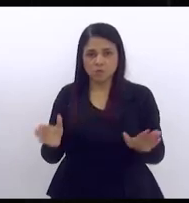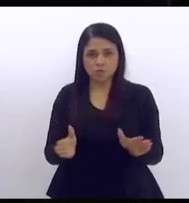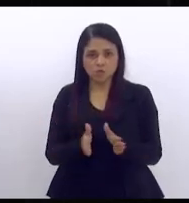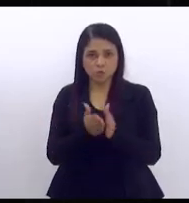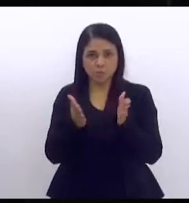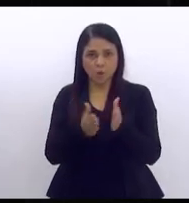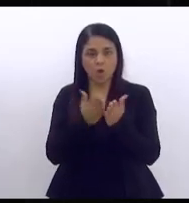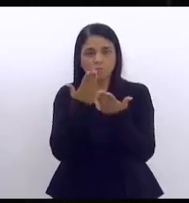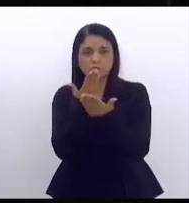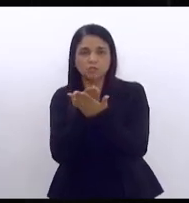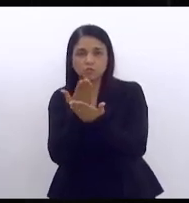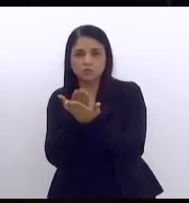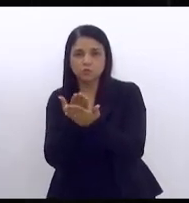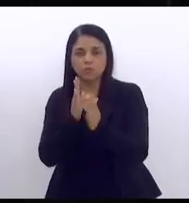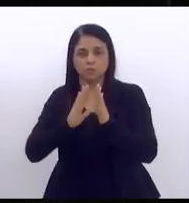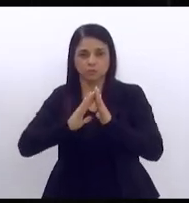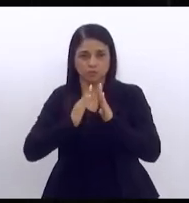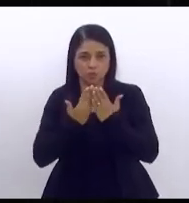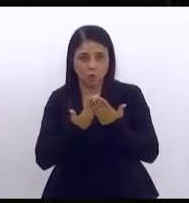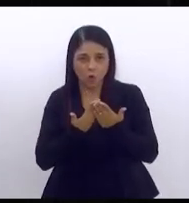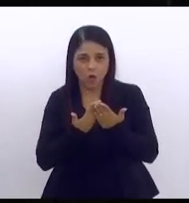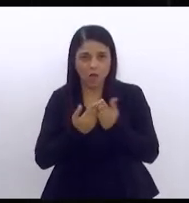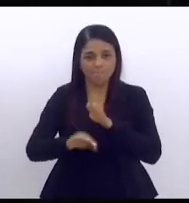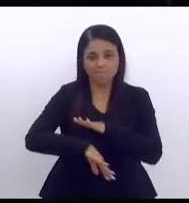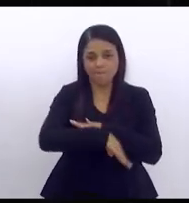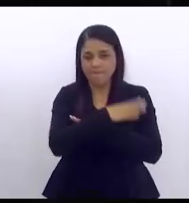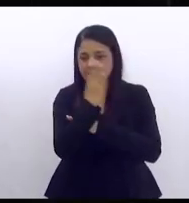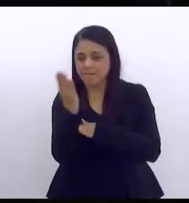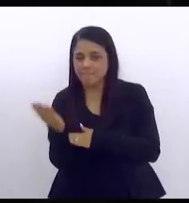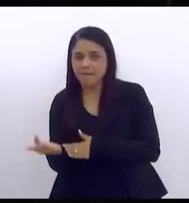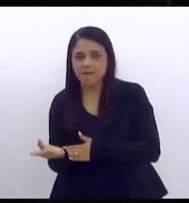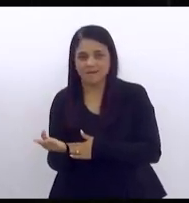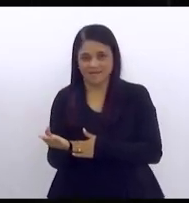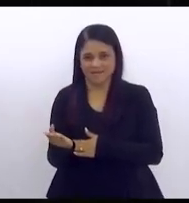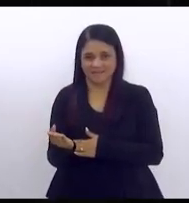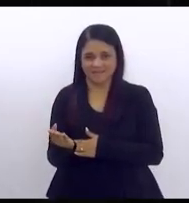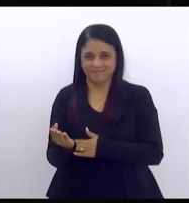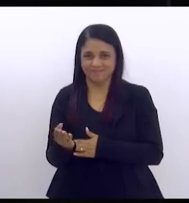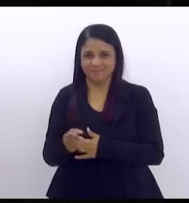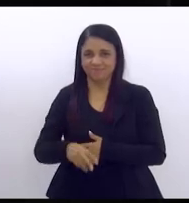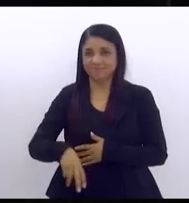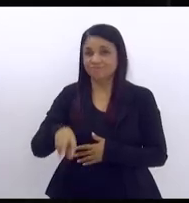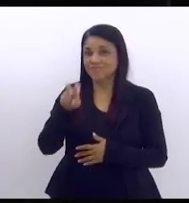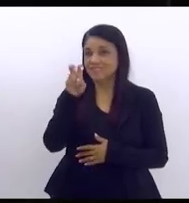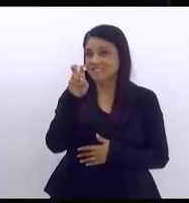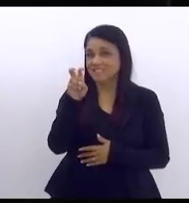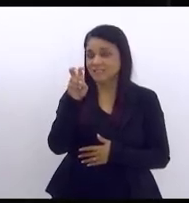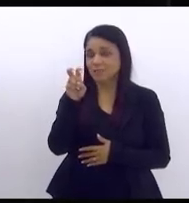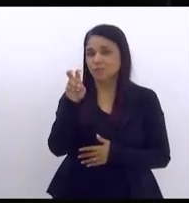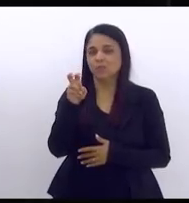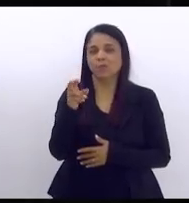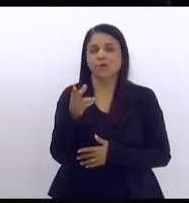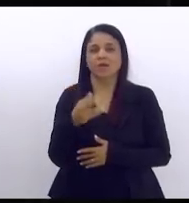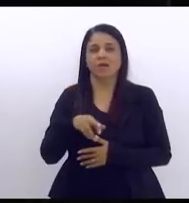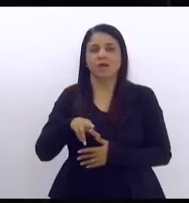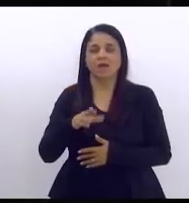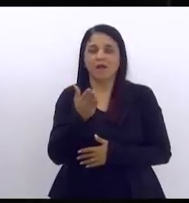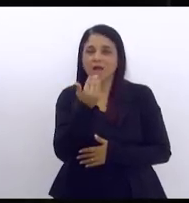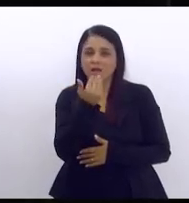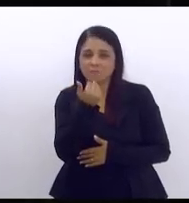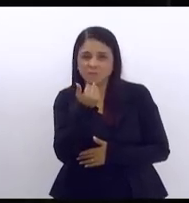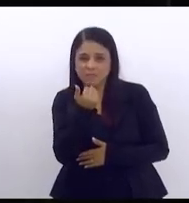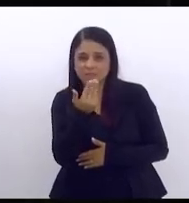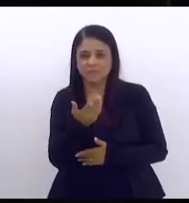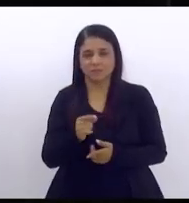estudando numa escola com horário integral com cinco refeições com